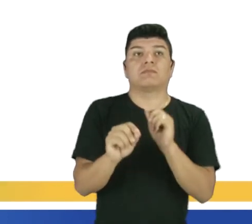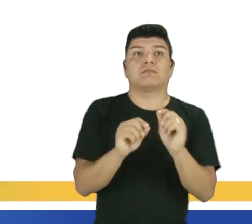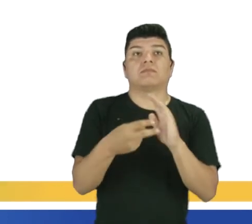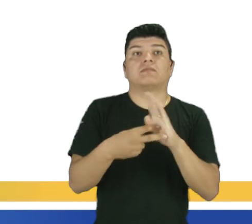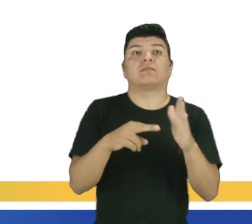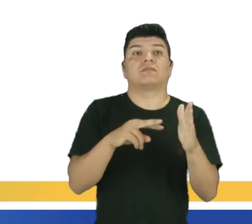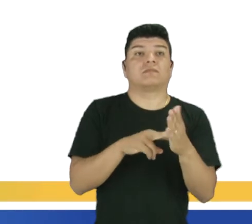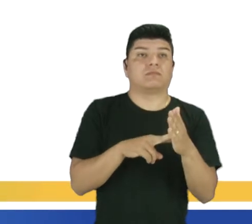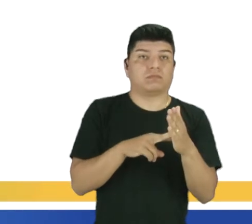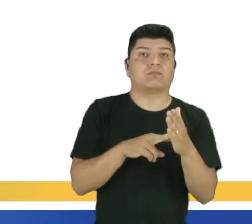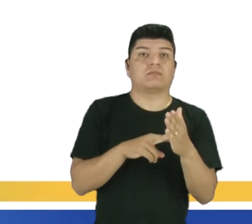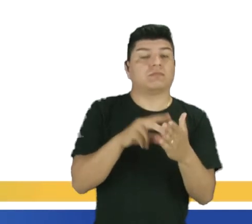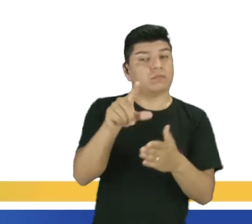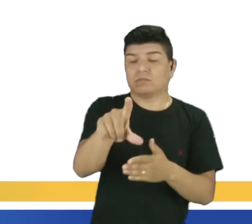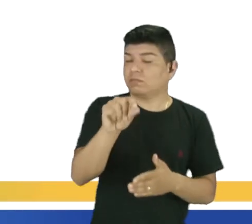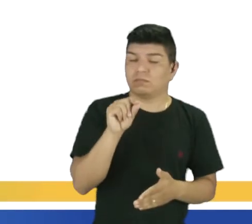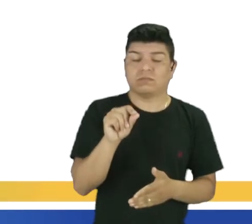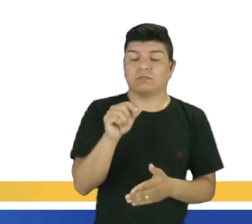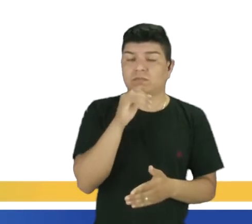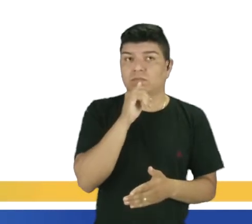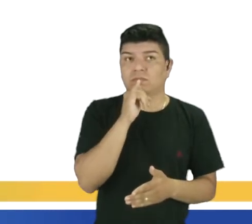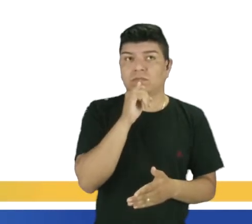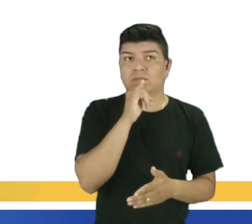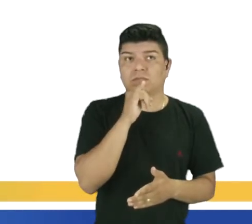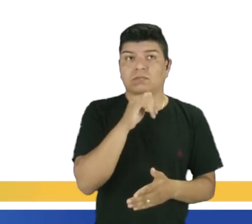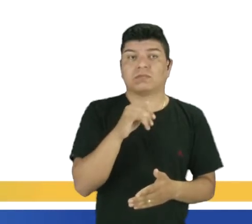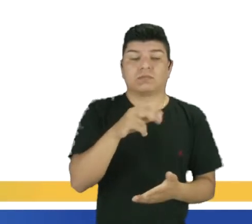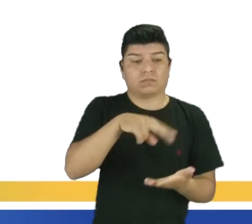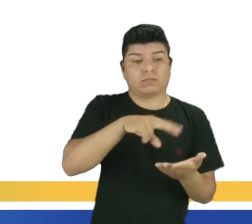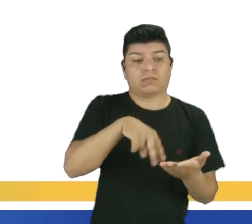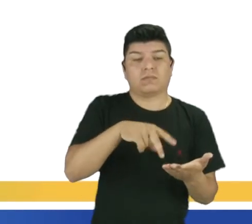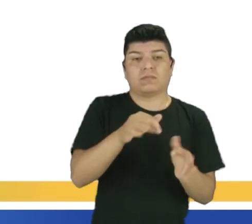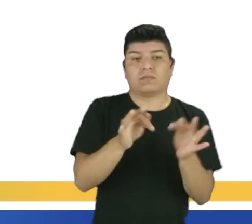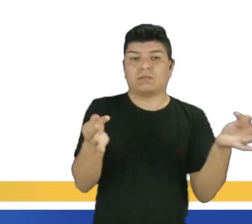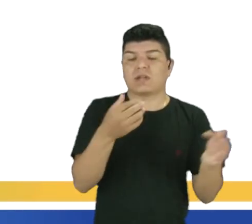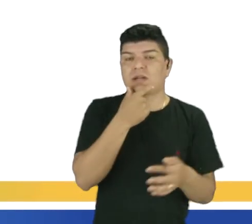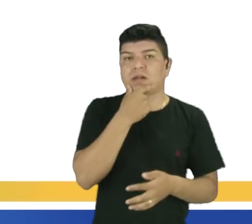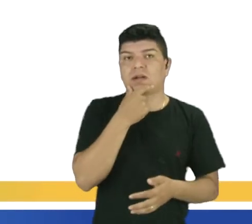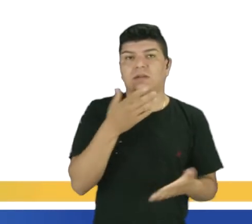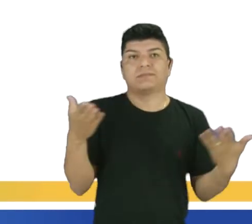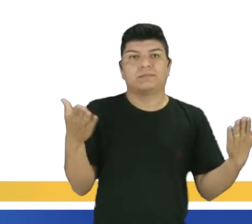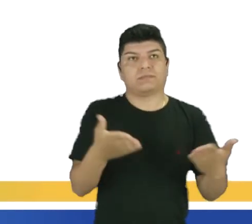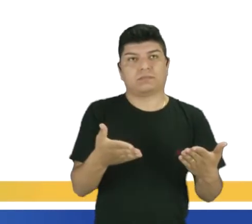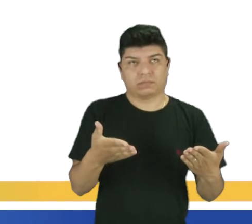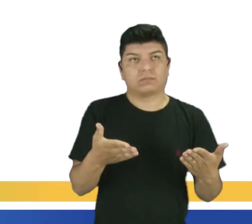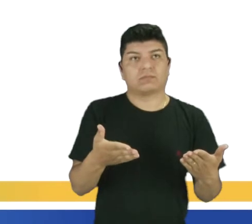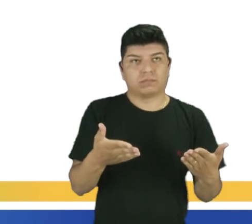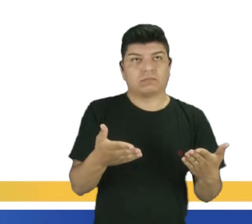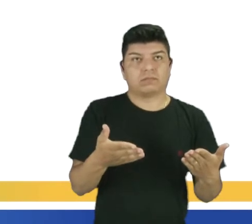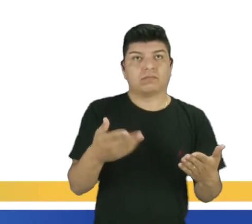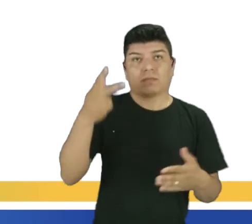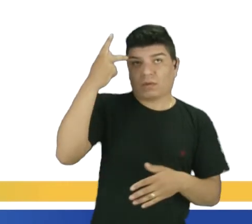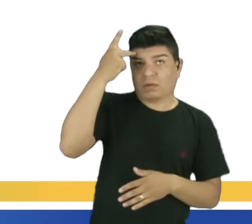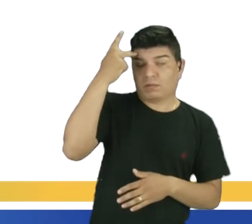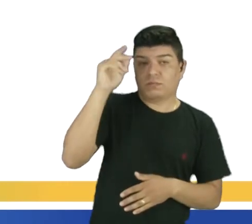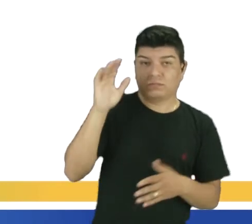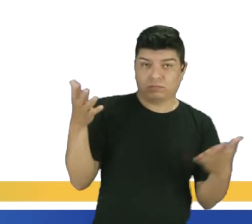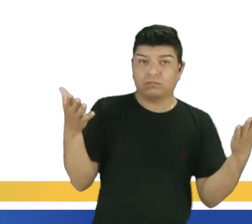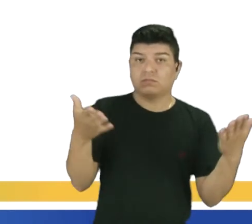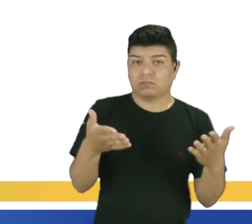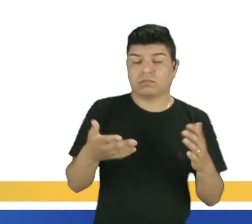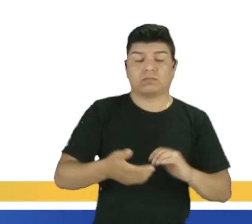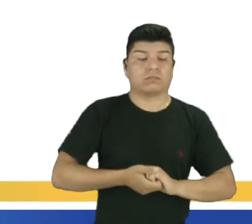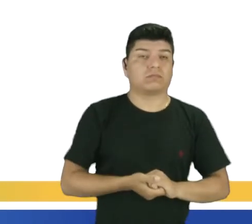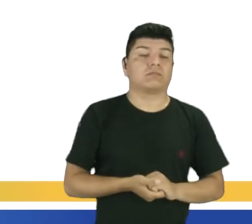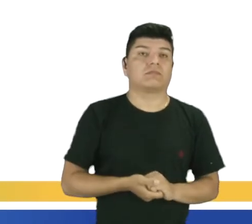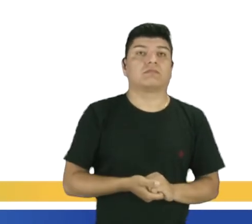ou, ou. Então, é uma escolha. O exemplo eu tenho. can go to either. Rio de Janeiro or São Paulo. Which one do